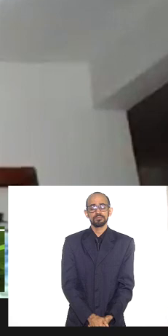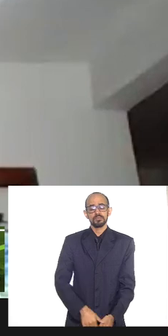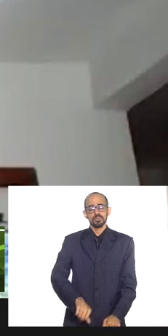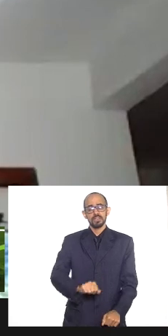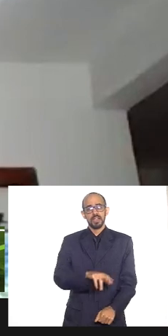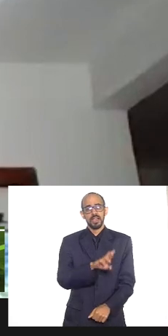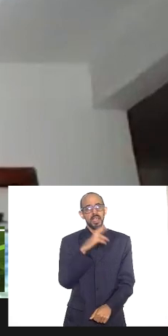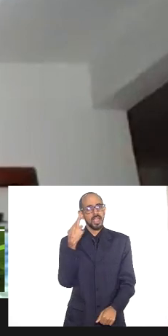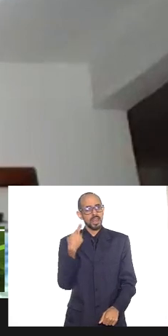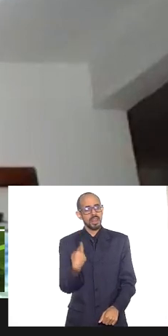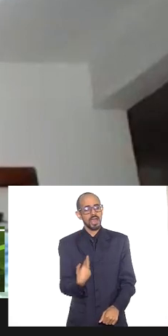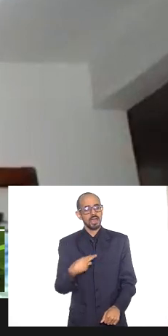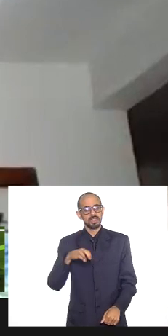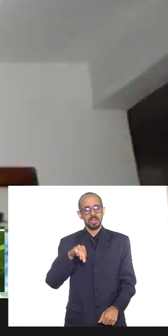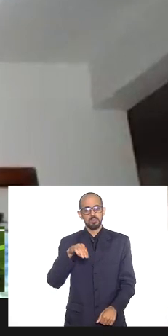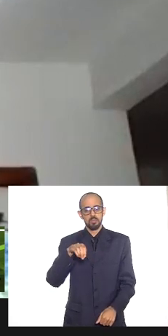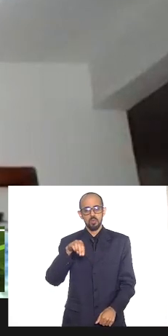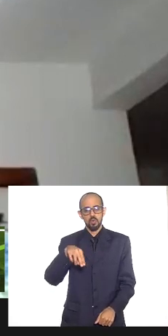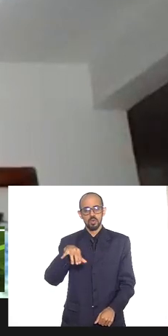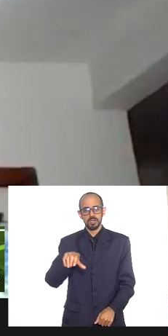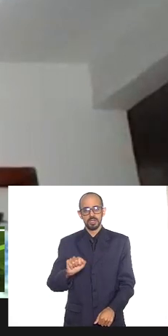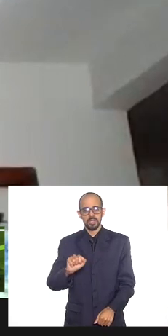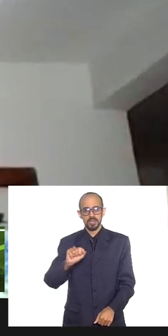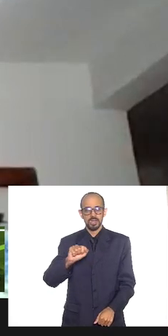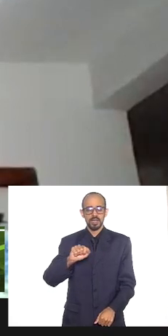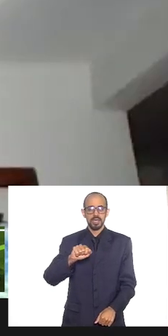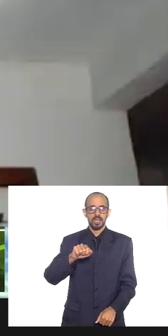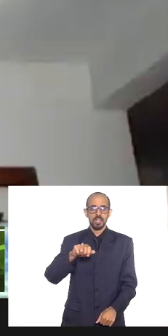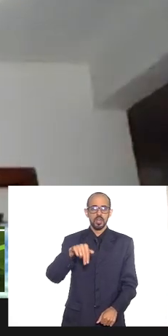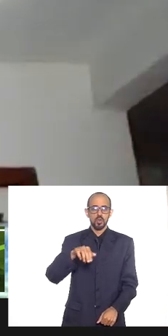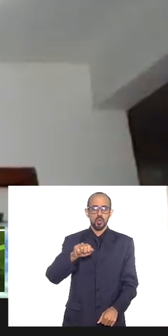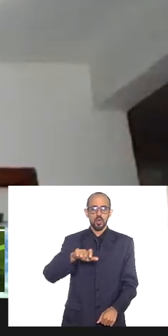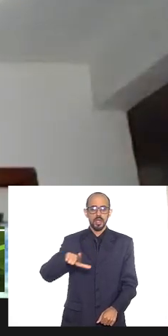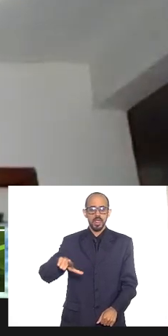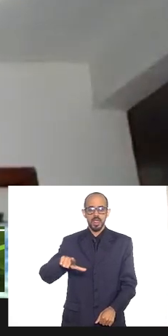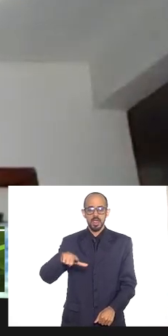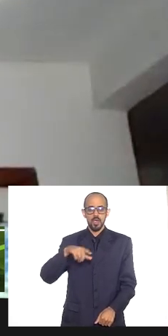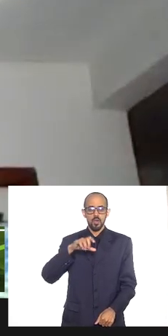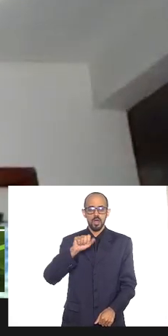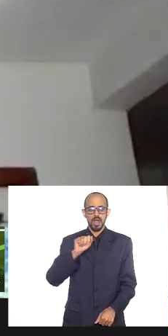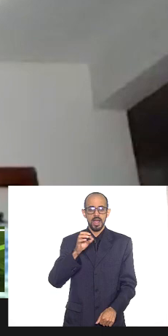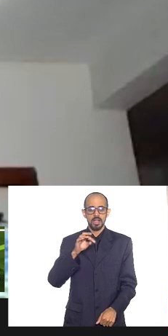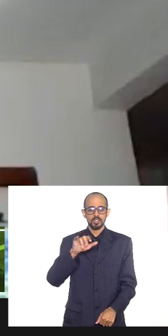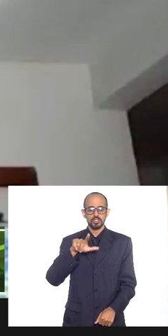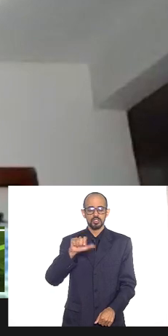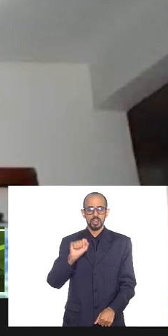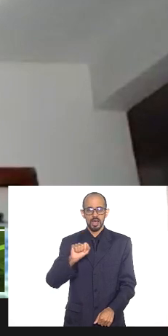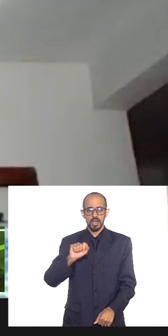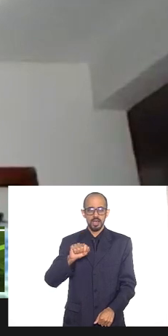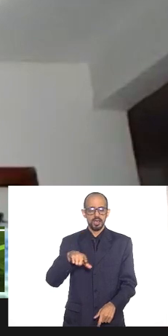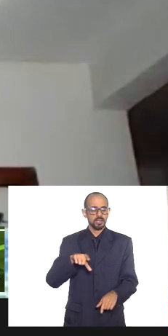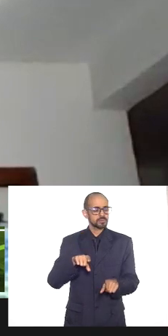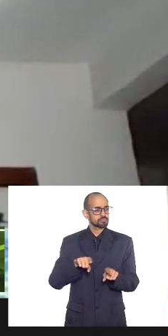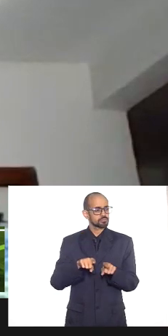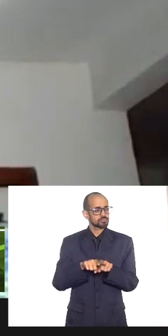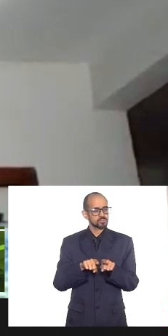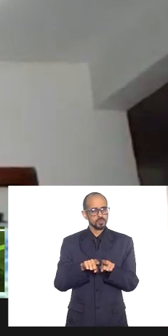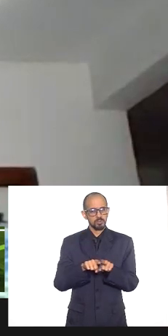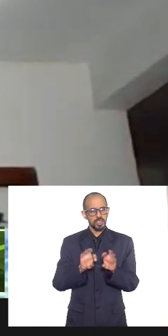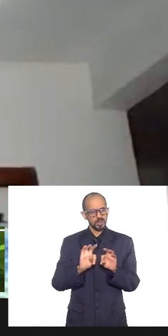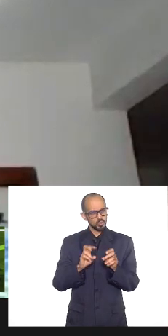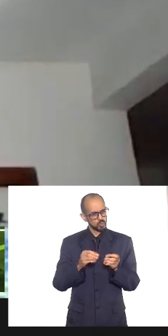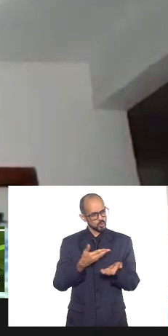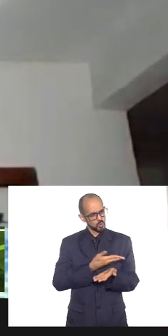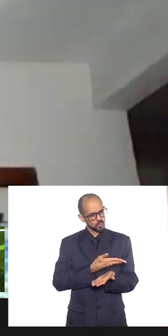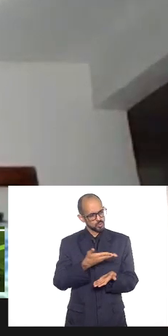Mônica Francisco deputado Noel deputado Atila Nunes e todos